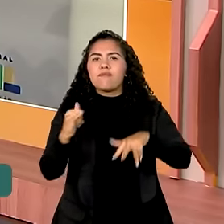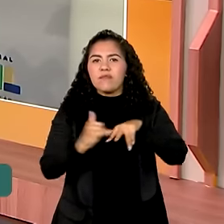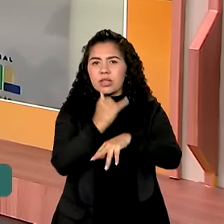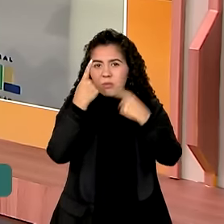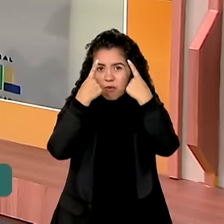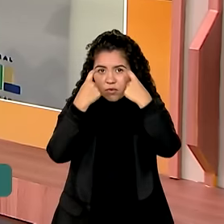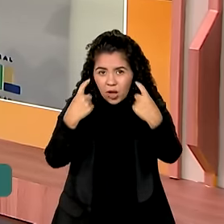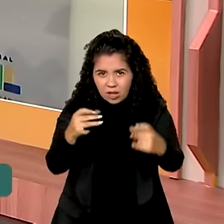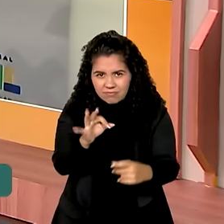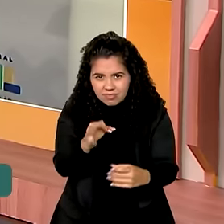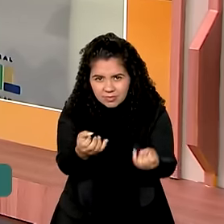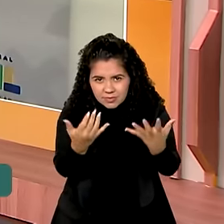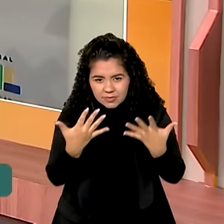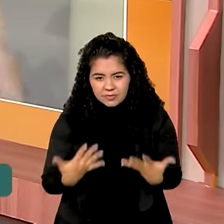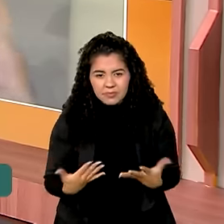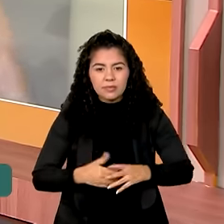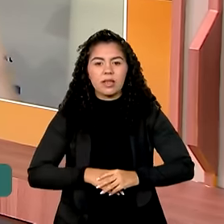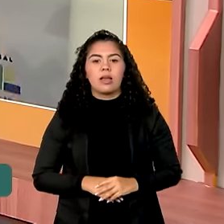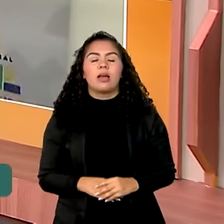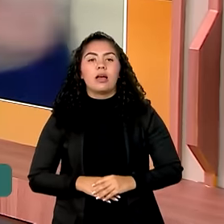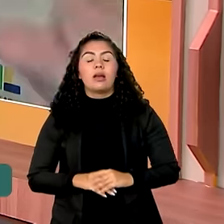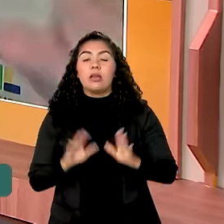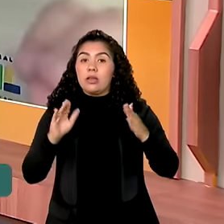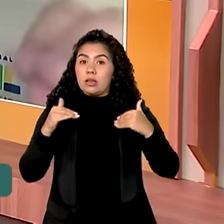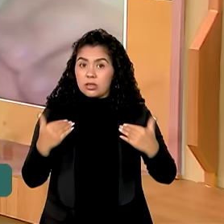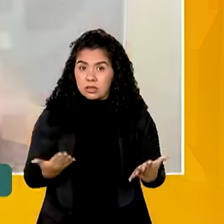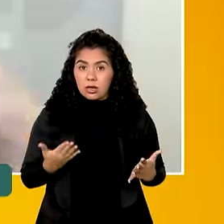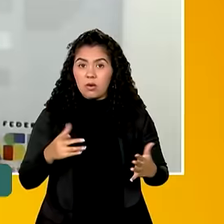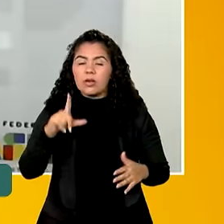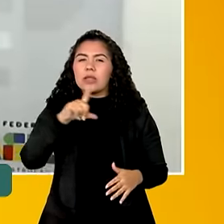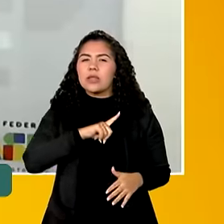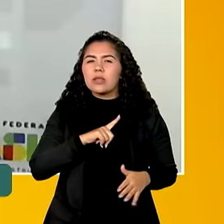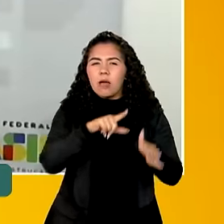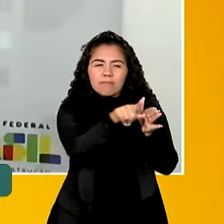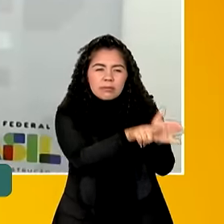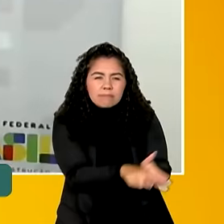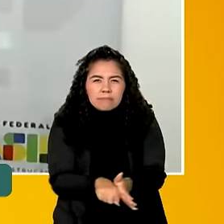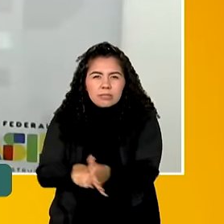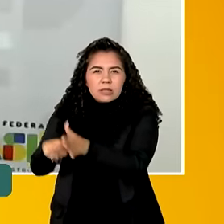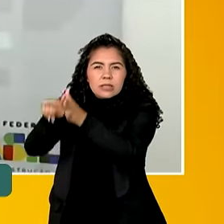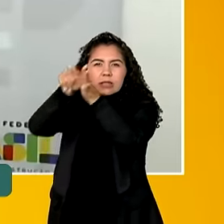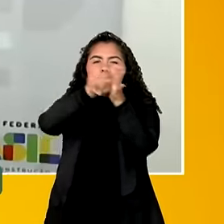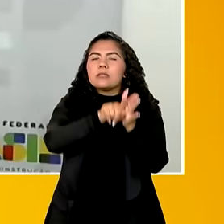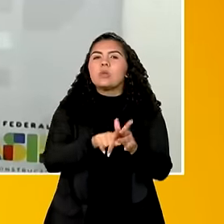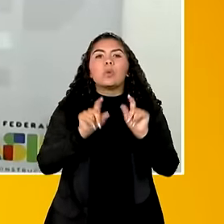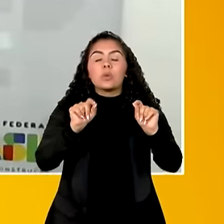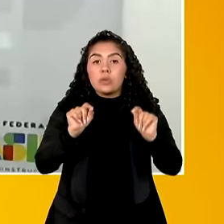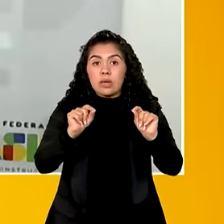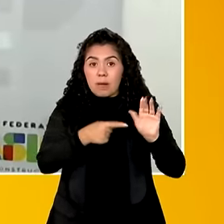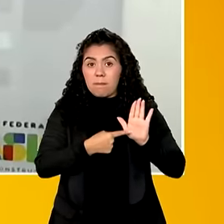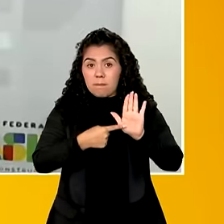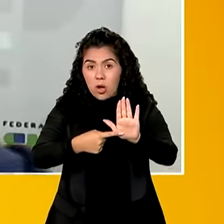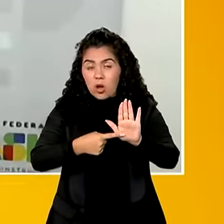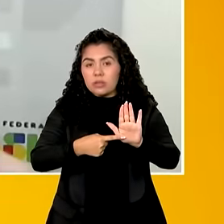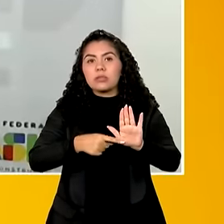Tem uma coisa aqui, tem uma revisão sistemática no mundo que mostra que os padrões tradicionais de masculinidade, esse